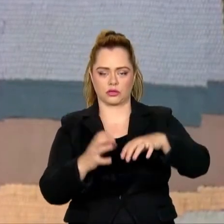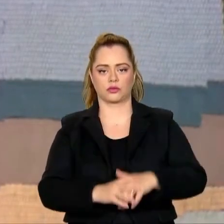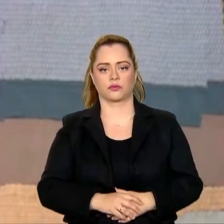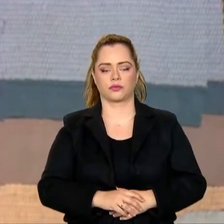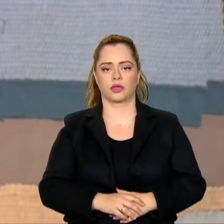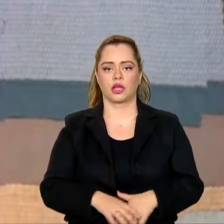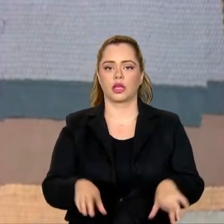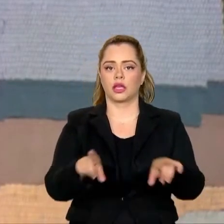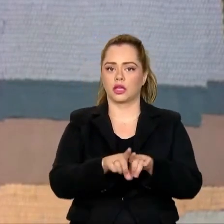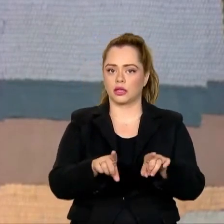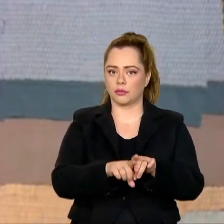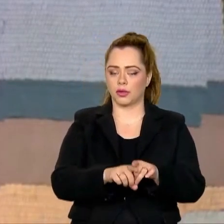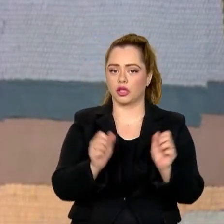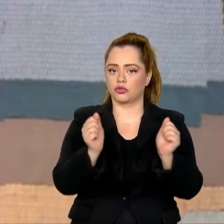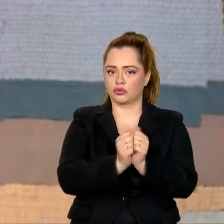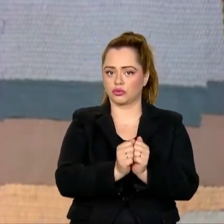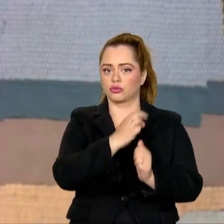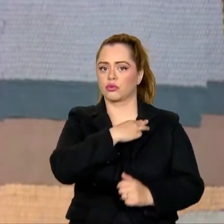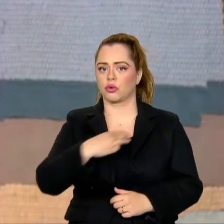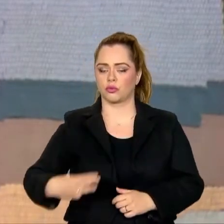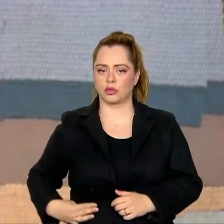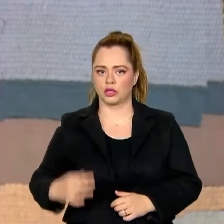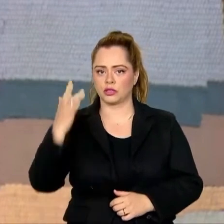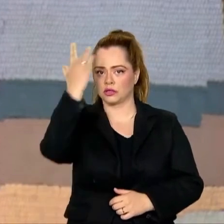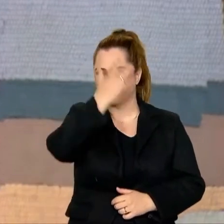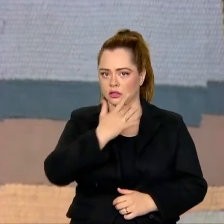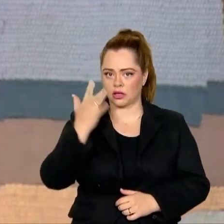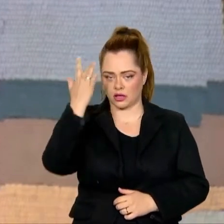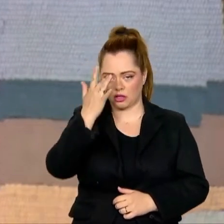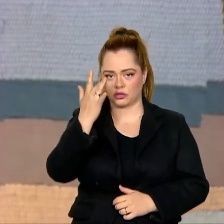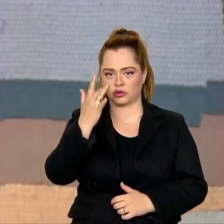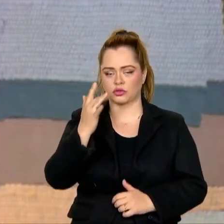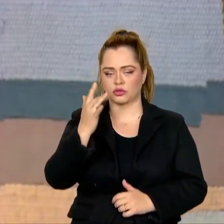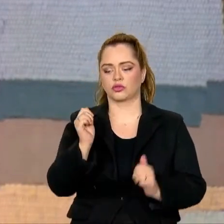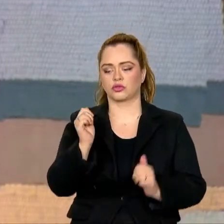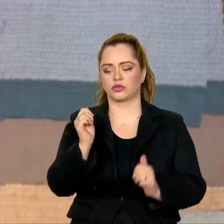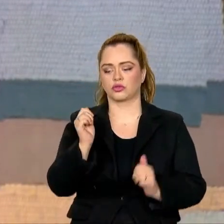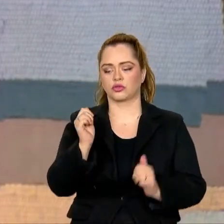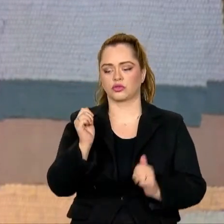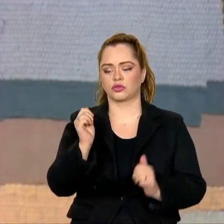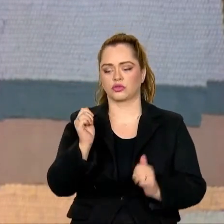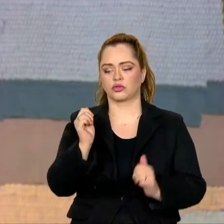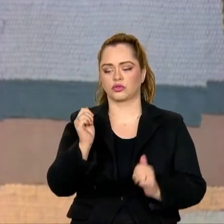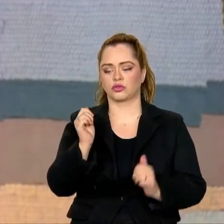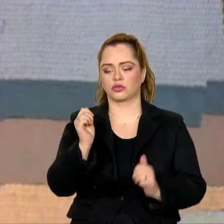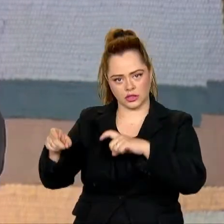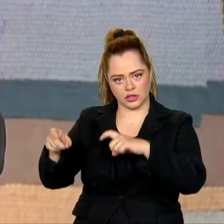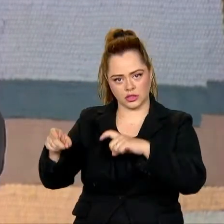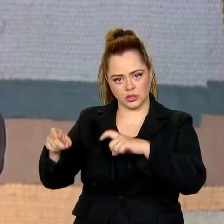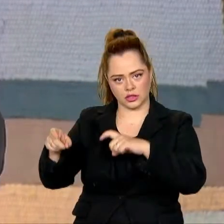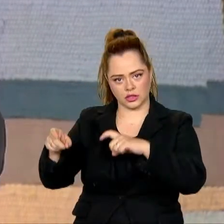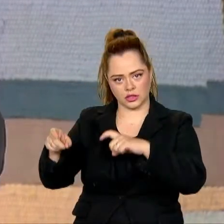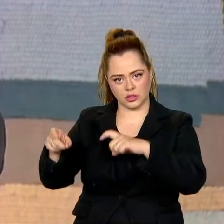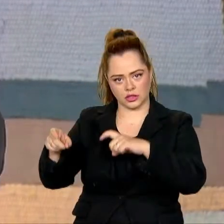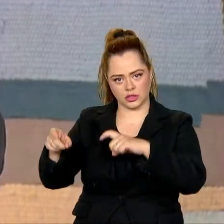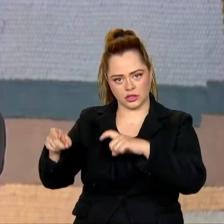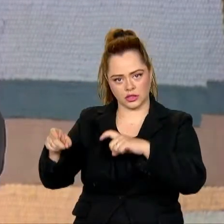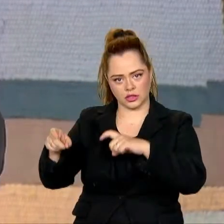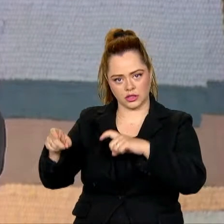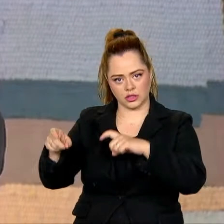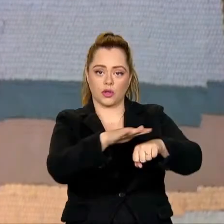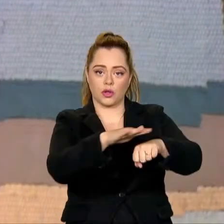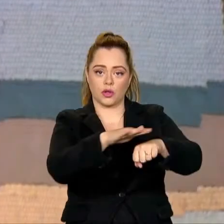com o ministro Fernando Haddad e o Ministério da Fazenda, dialogando, e aí é importantíssimo,